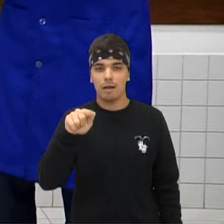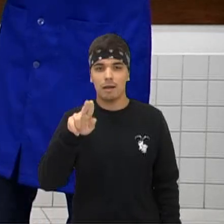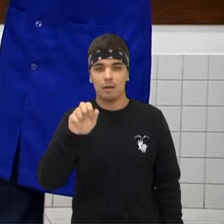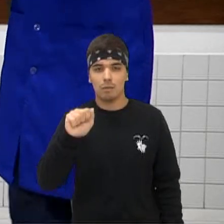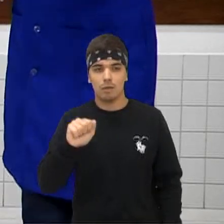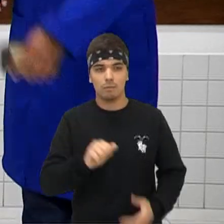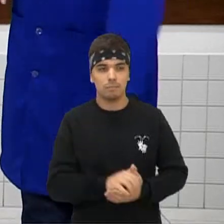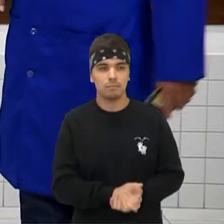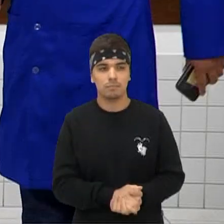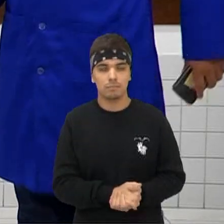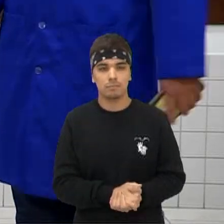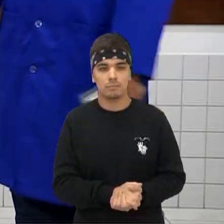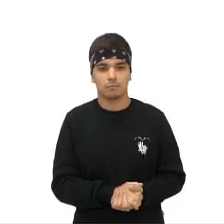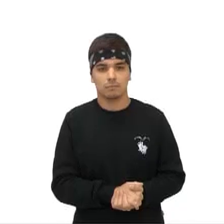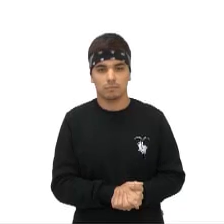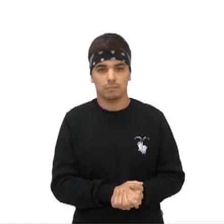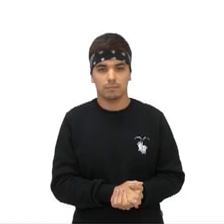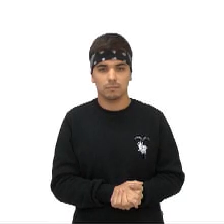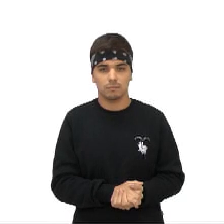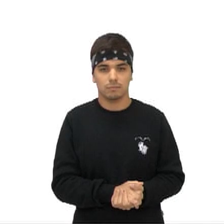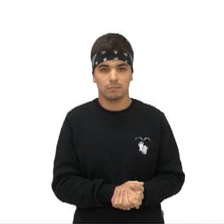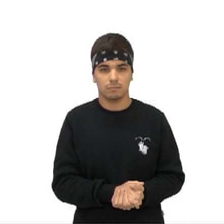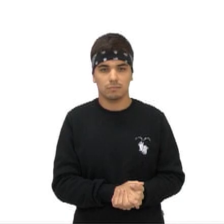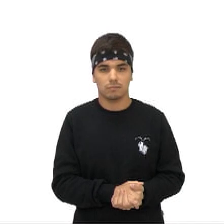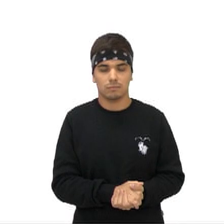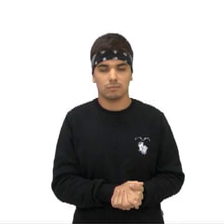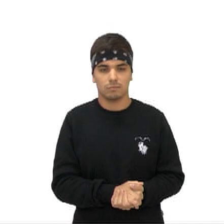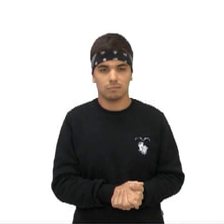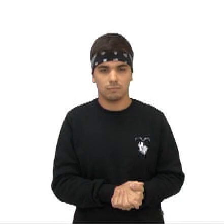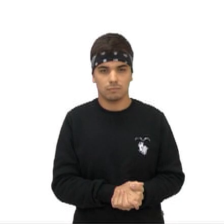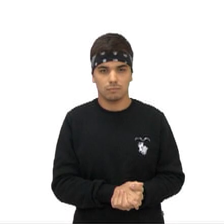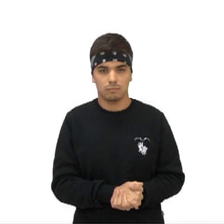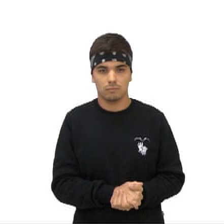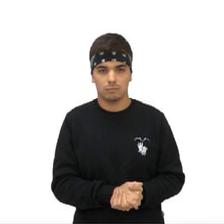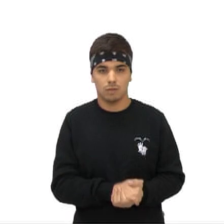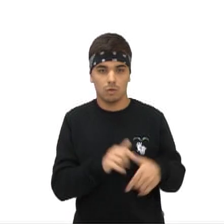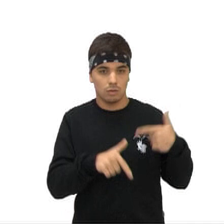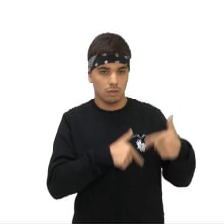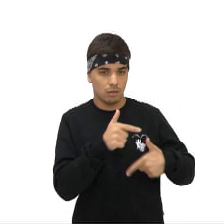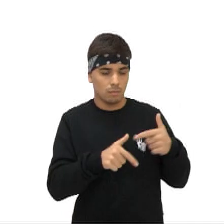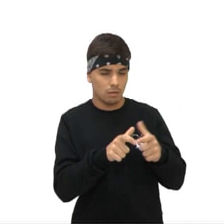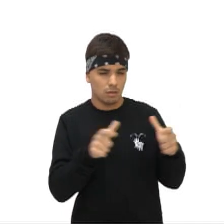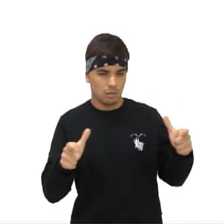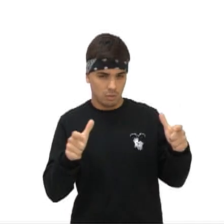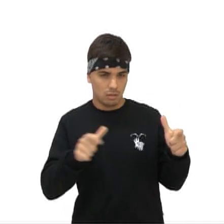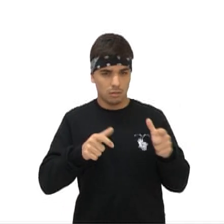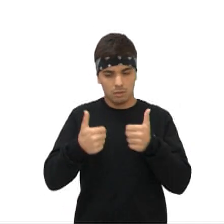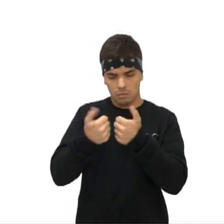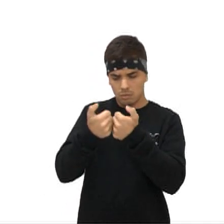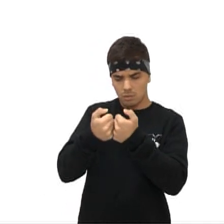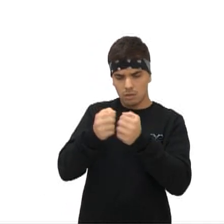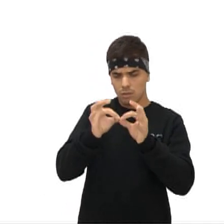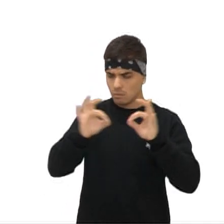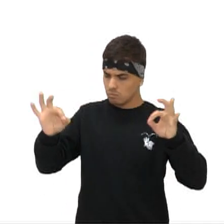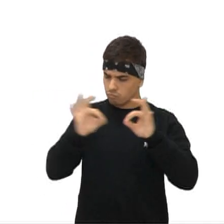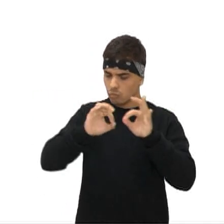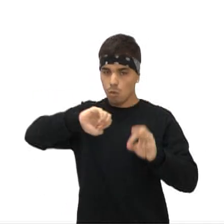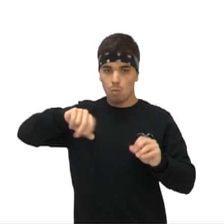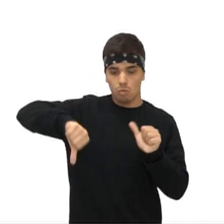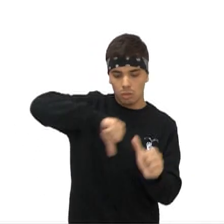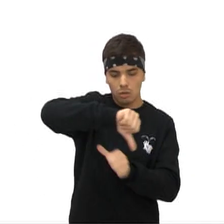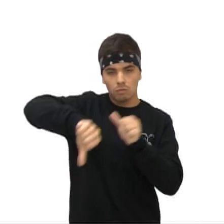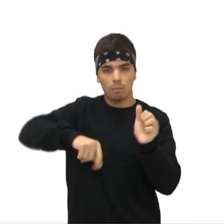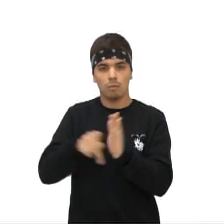legal também Vamos lá Bom, então vamos lá, né? Trabalho é uma grandeza física que mede a transferência Ou a transformação de